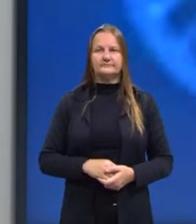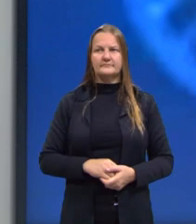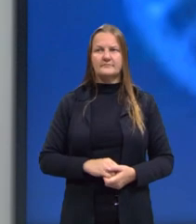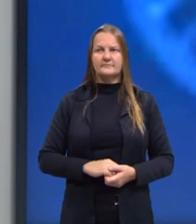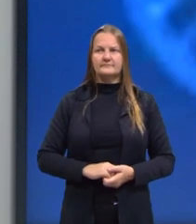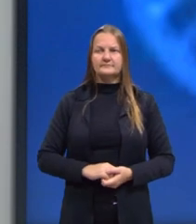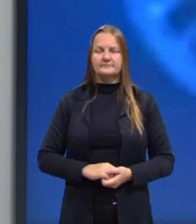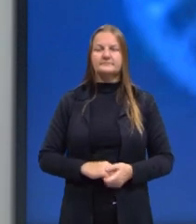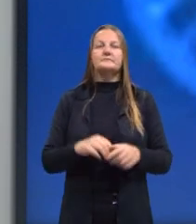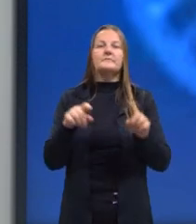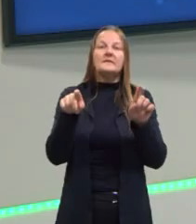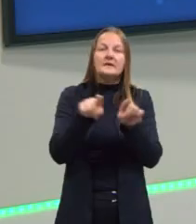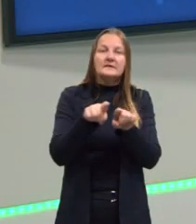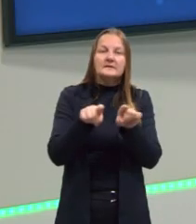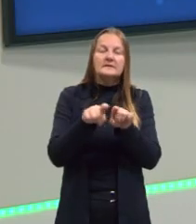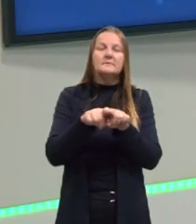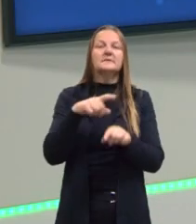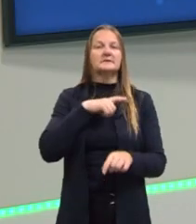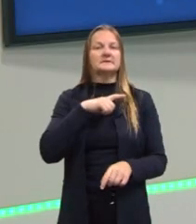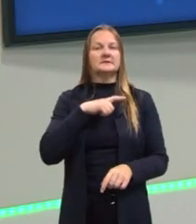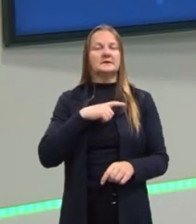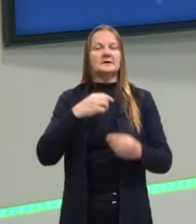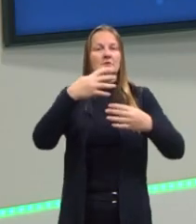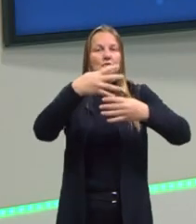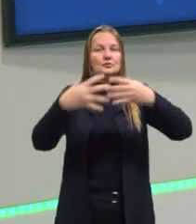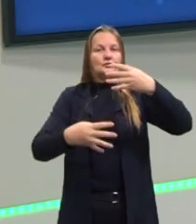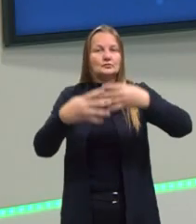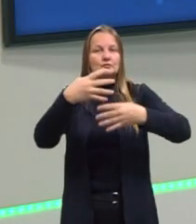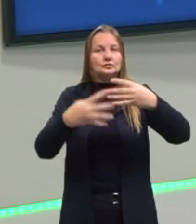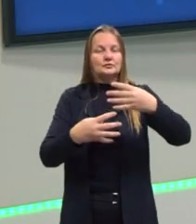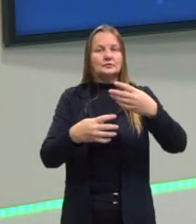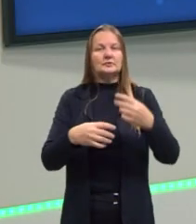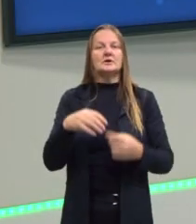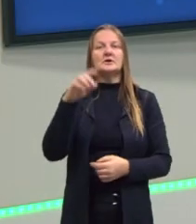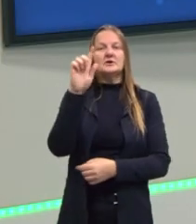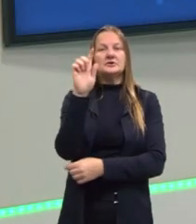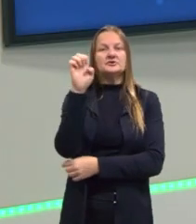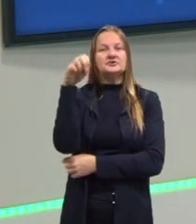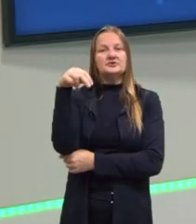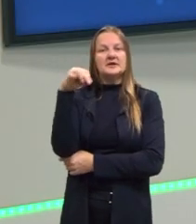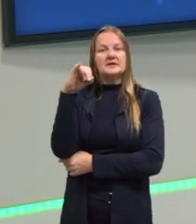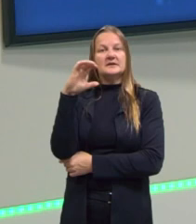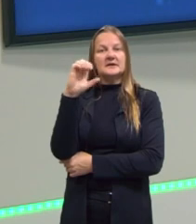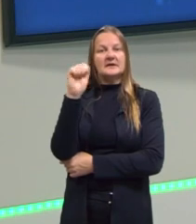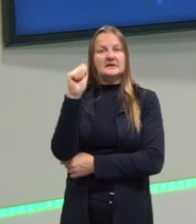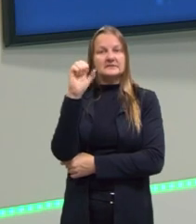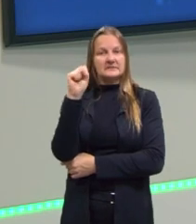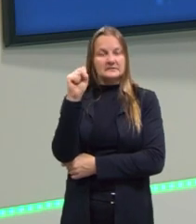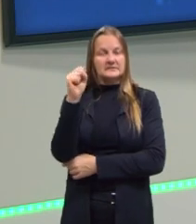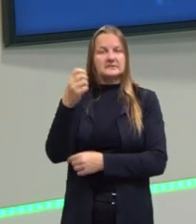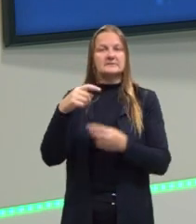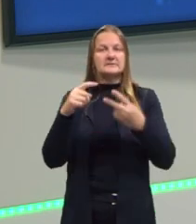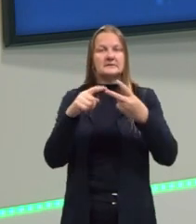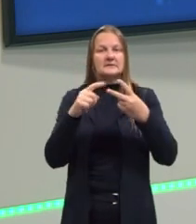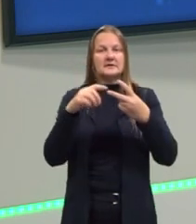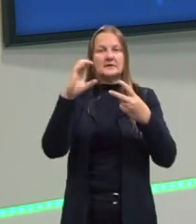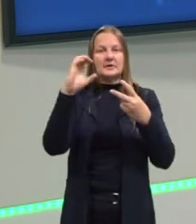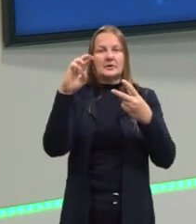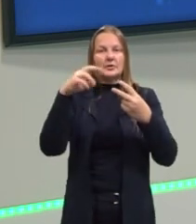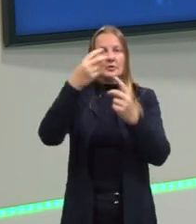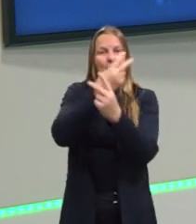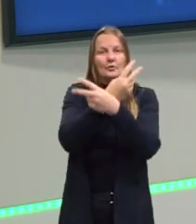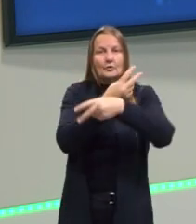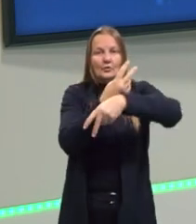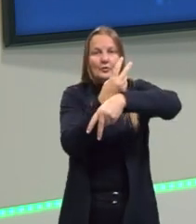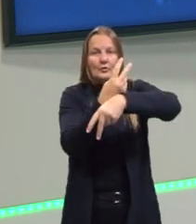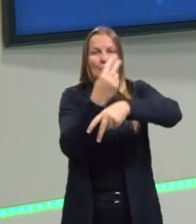Temos também as mutações gênicas e cromossômicas, que a gente vai estudar um pouquinho mais a fundo agora nos